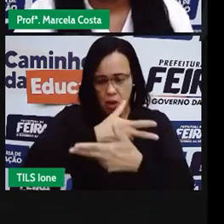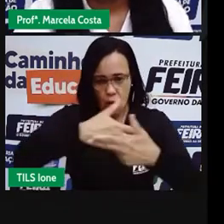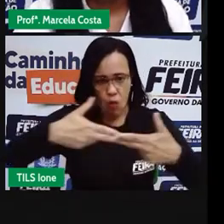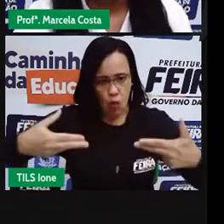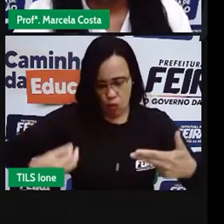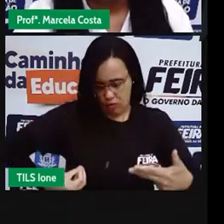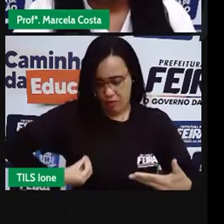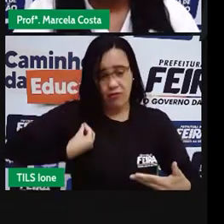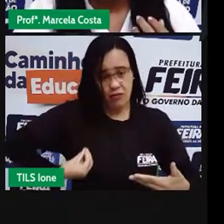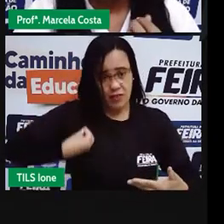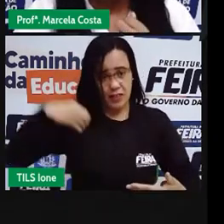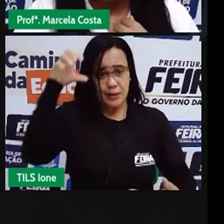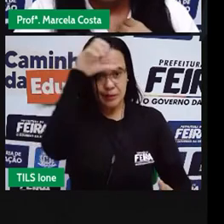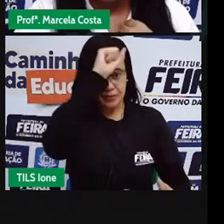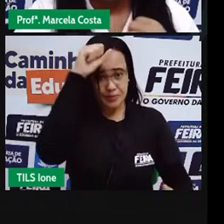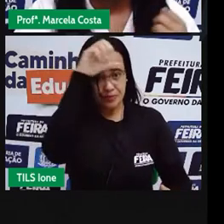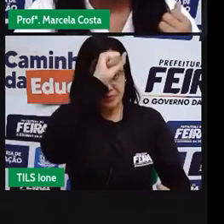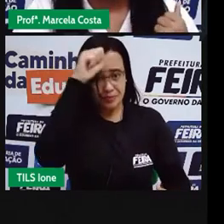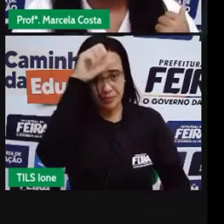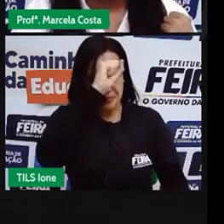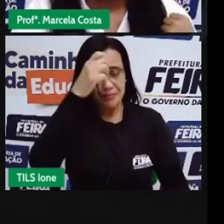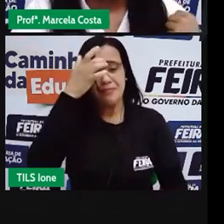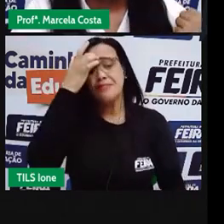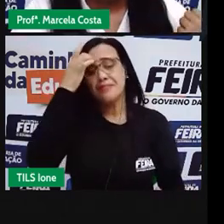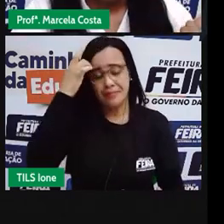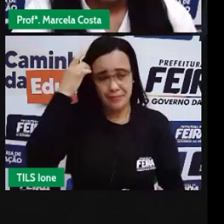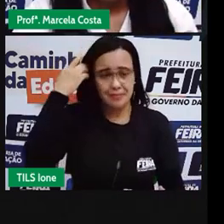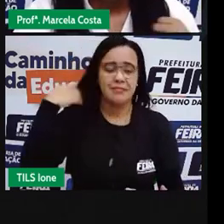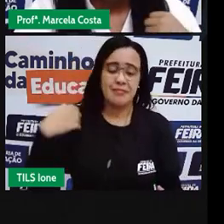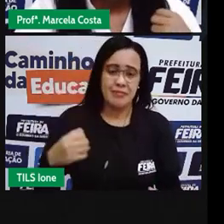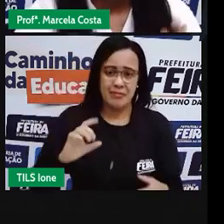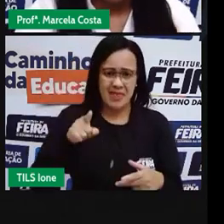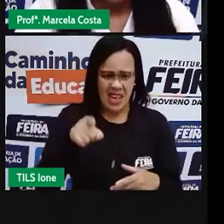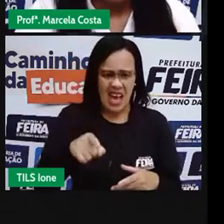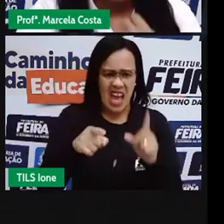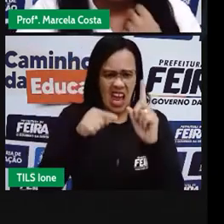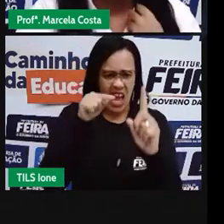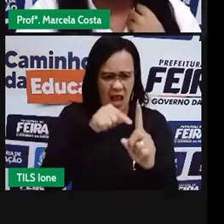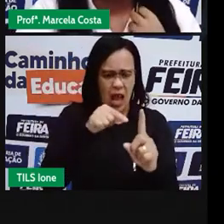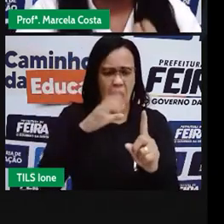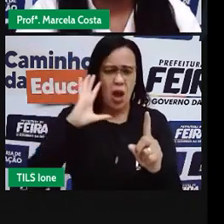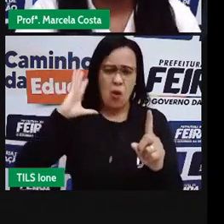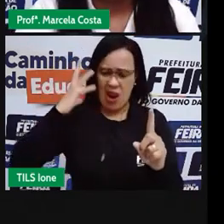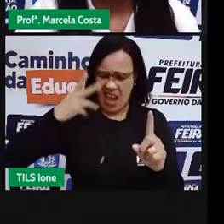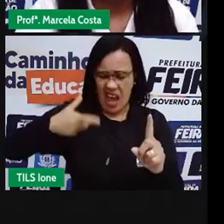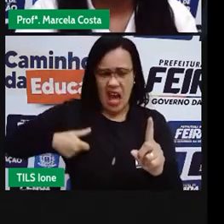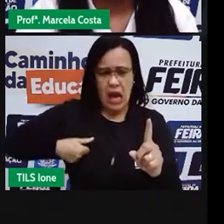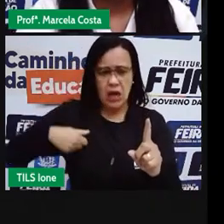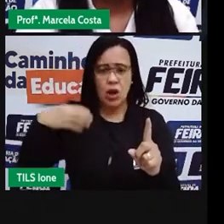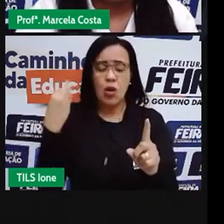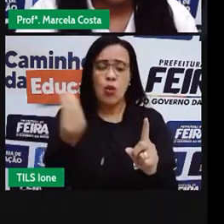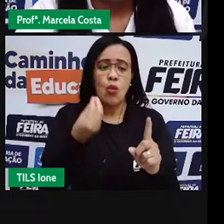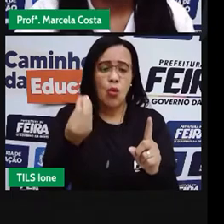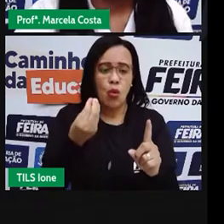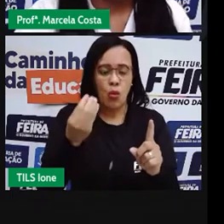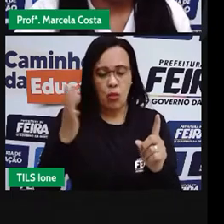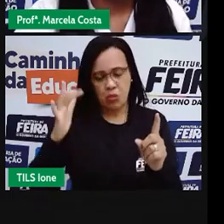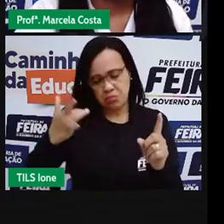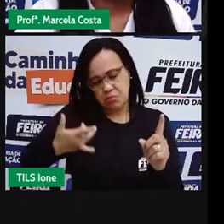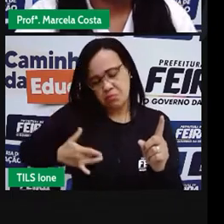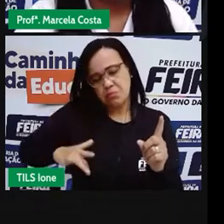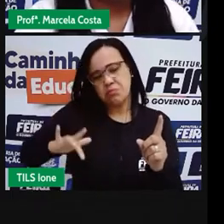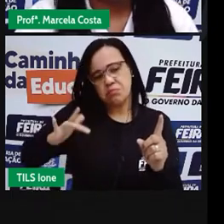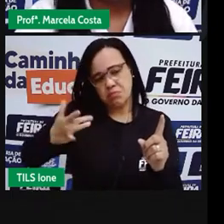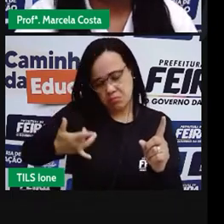Mostrou uma lição de que o leão primeiro, ele teve compaixão, piedade pelo